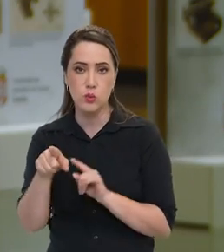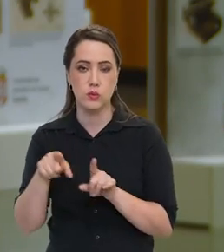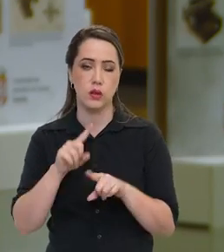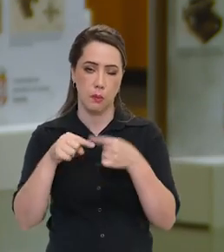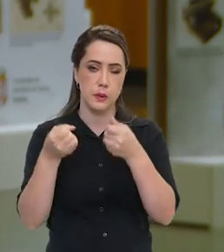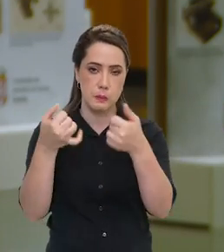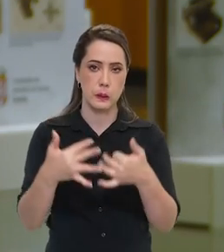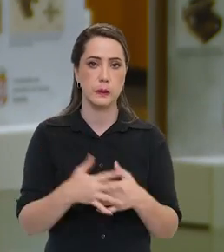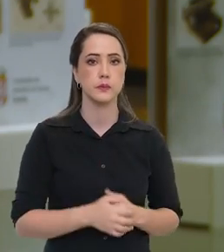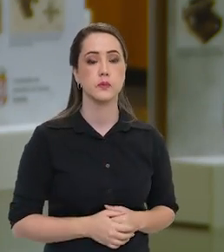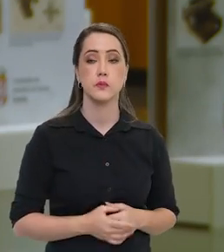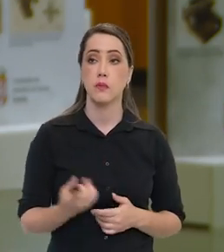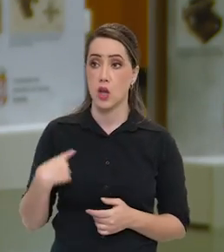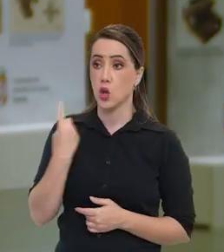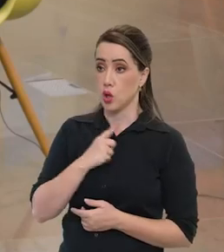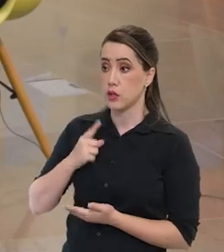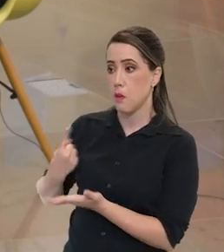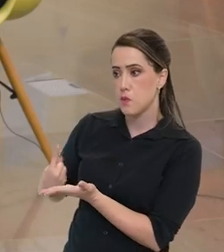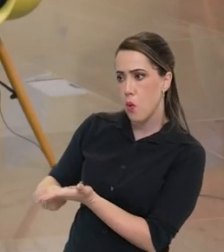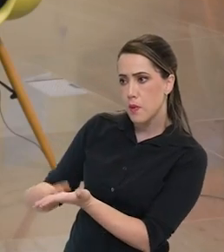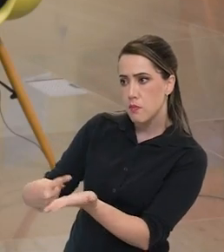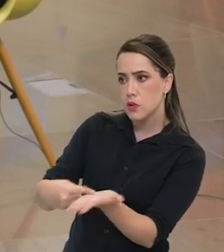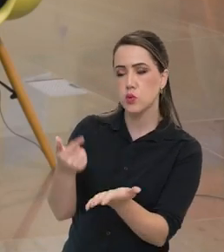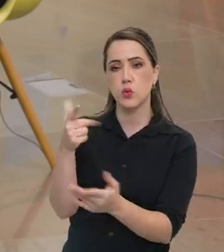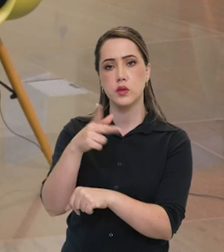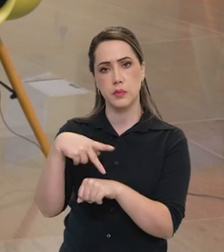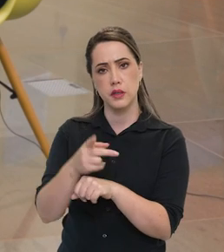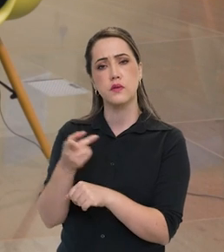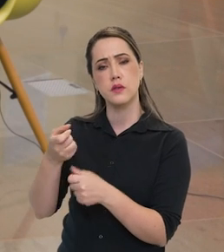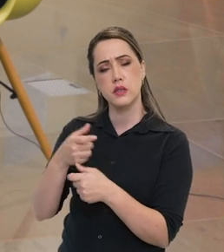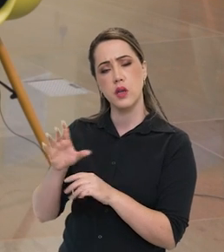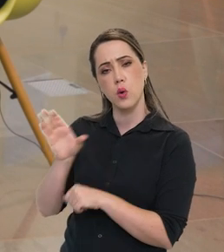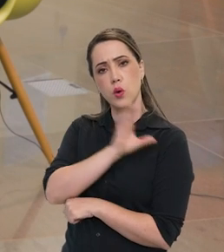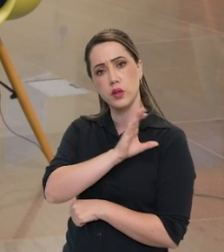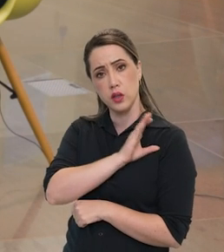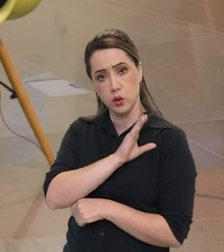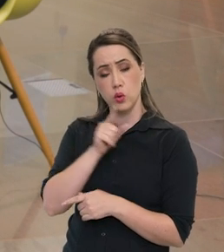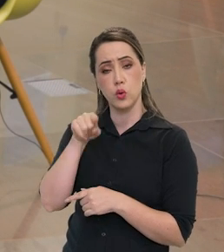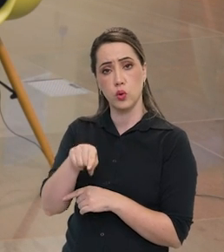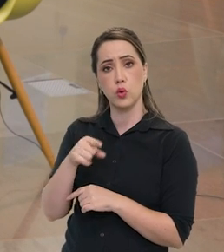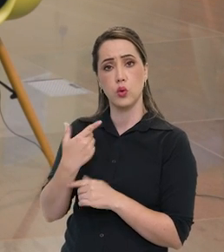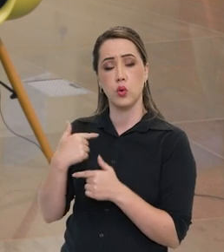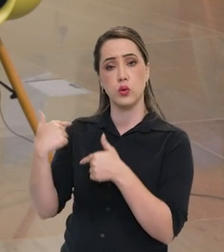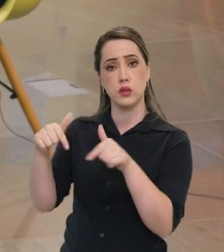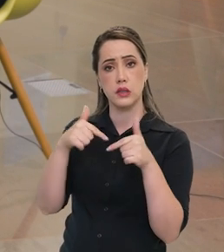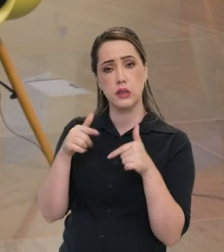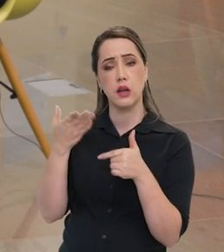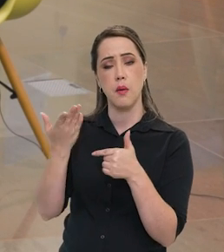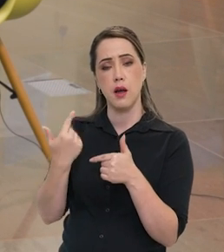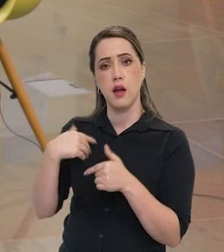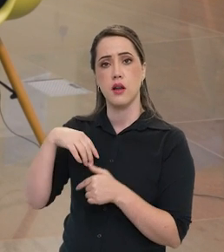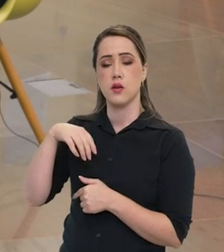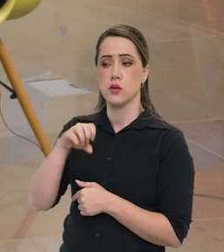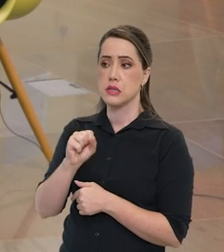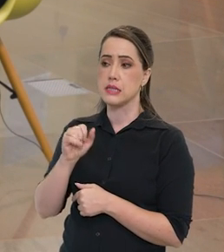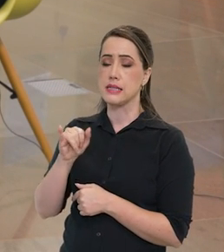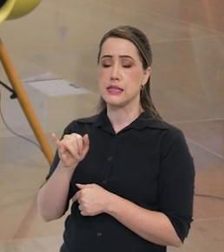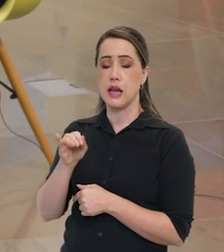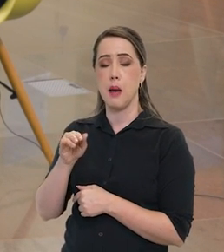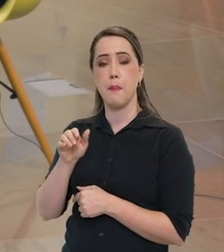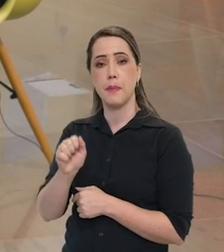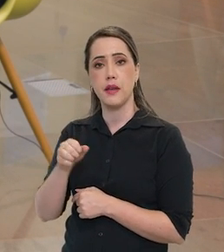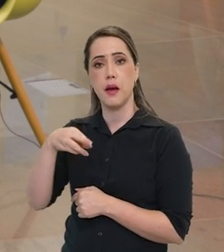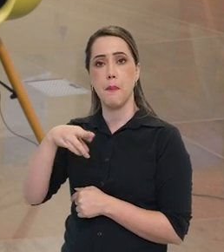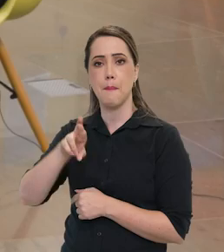parcerias também. O senhor coordenou, como eu falei, a missão espacial Sabe Amar. Fala um pouquinho dela para a gente. O Sabe Amar é uma missão